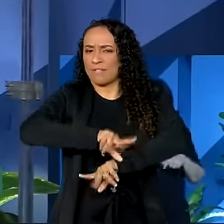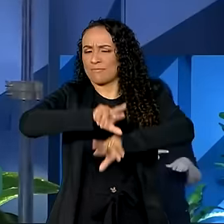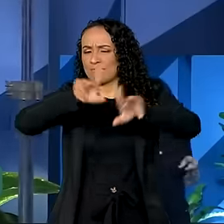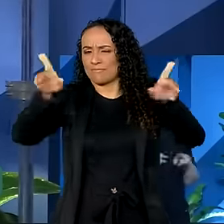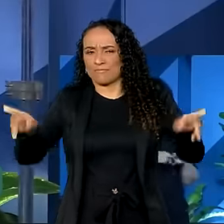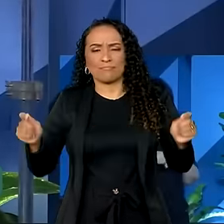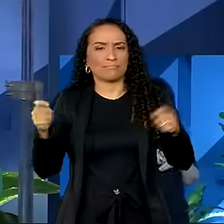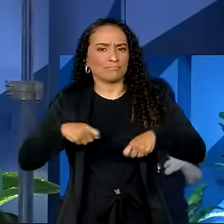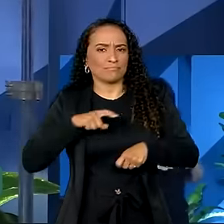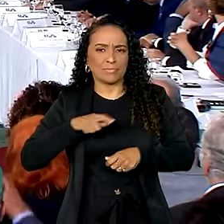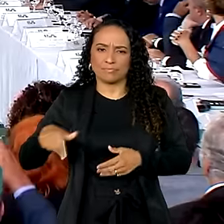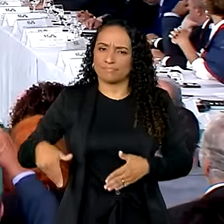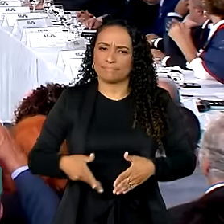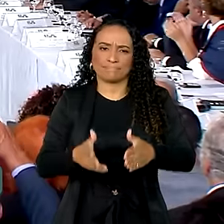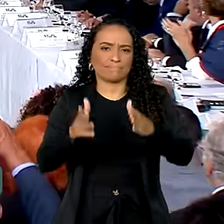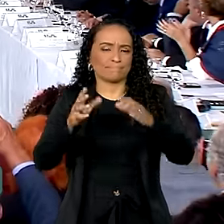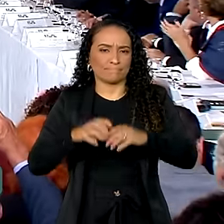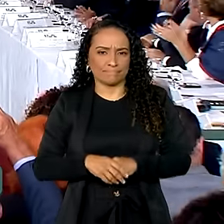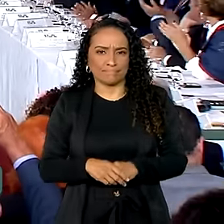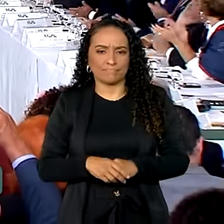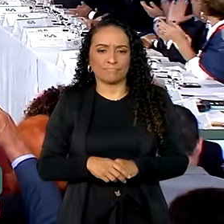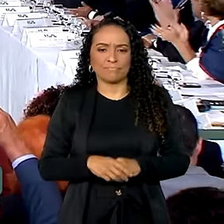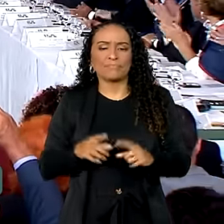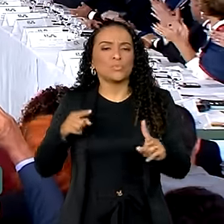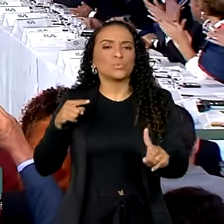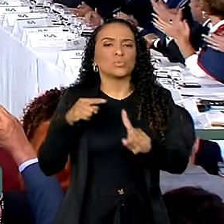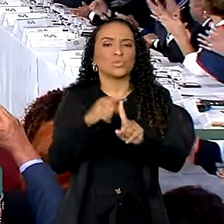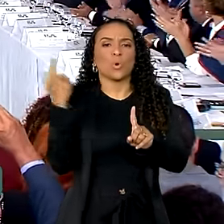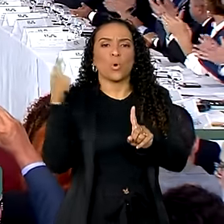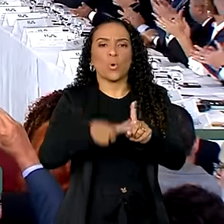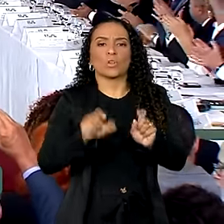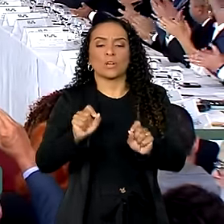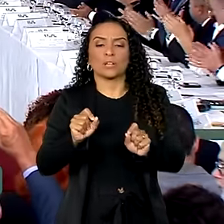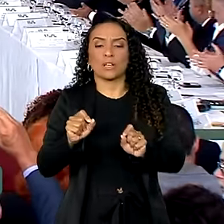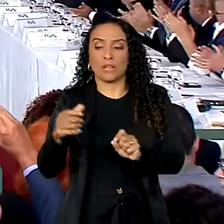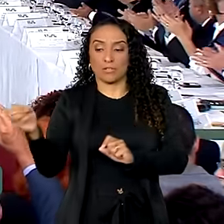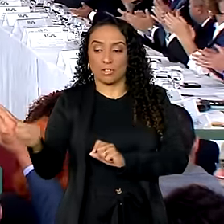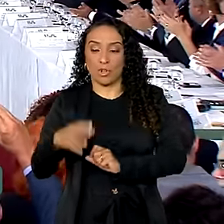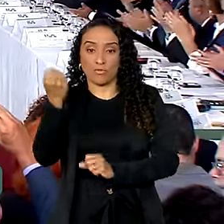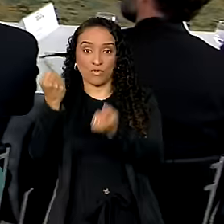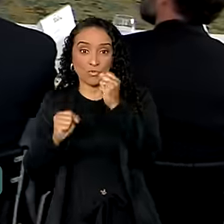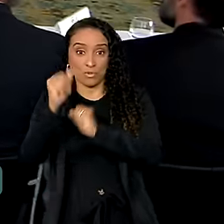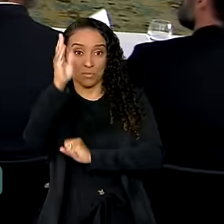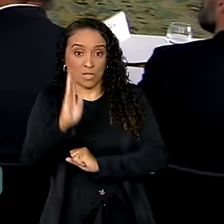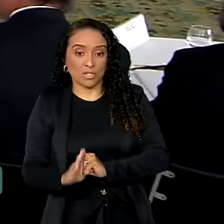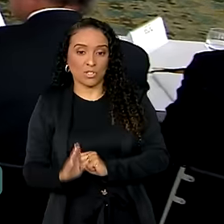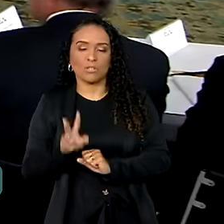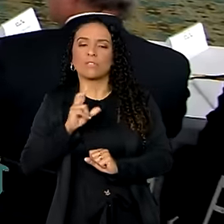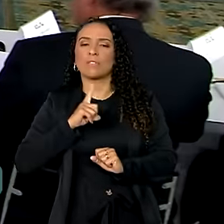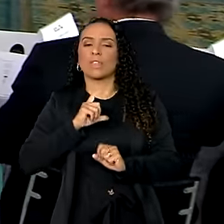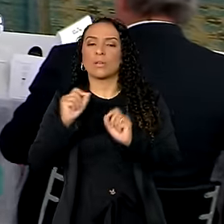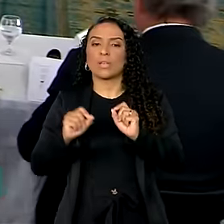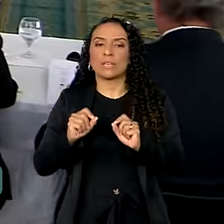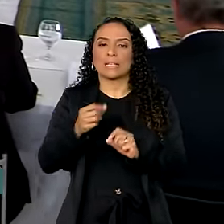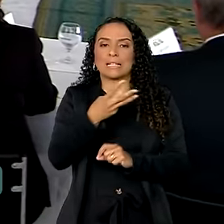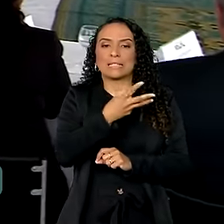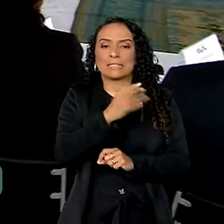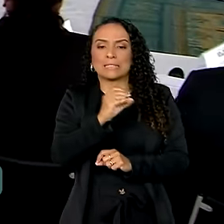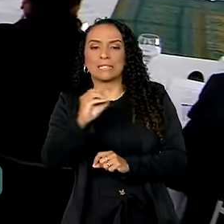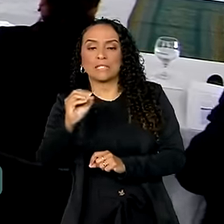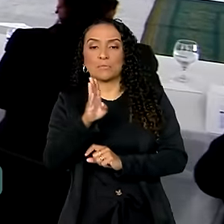caminho aí pela frente. Para atingir os objetivos, a nova indústria Brasil vai contar com 300